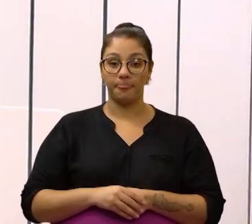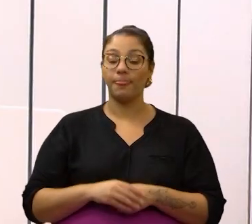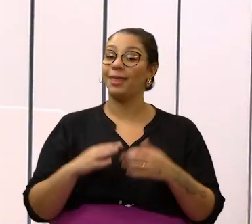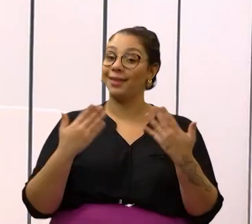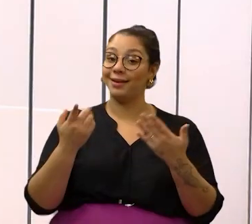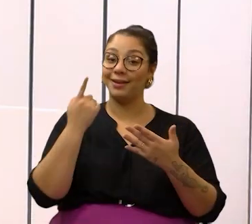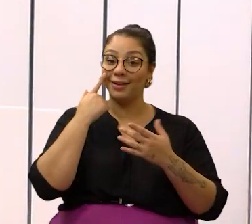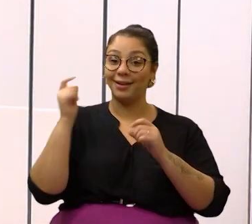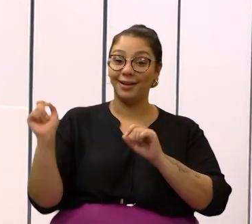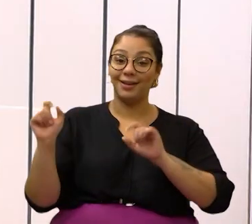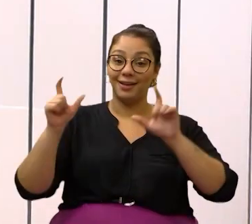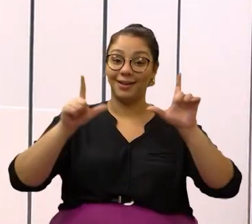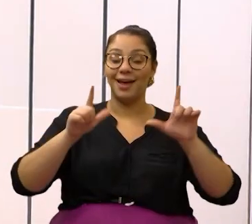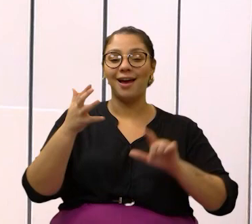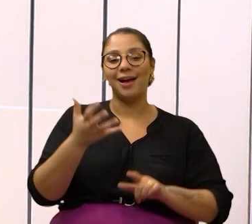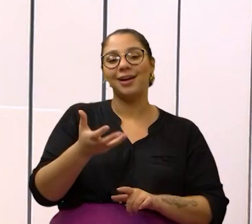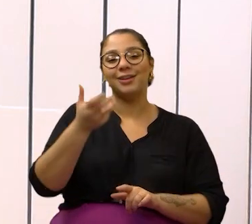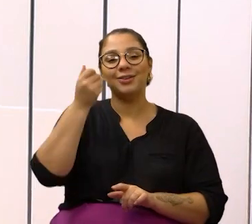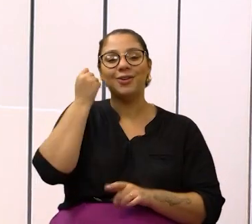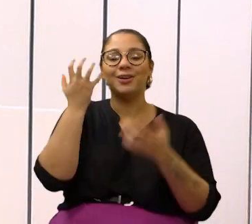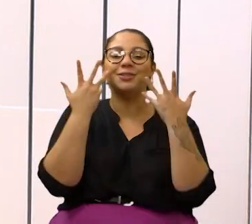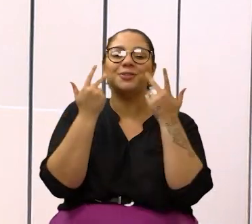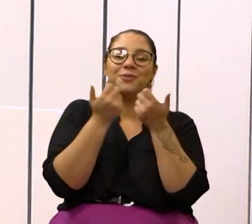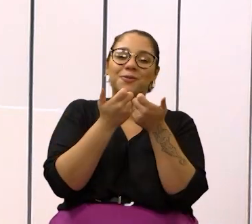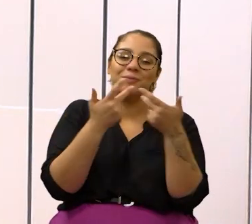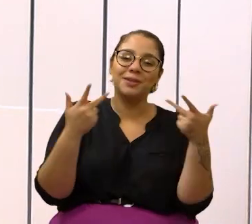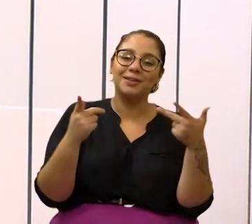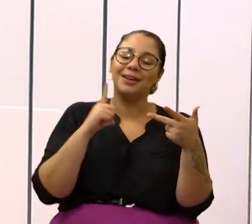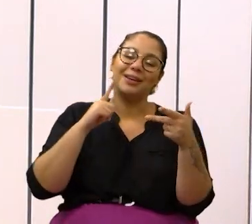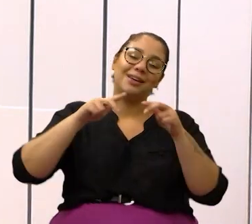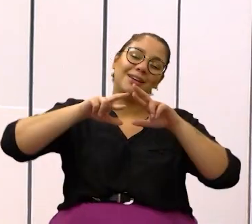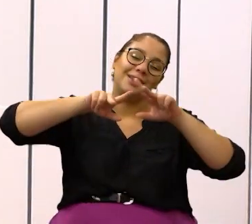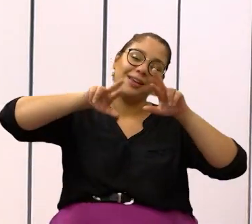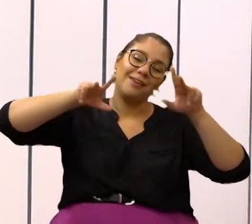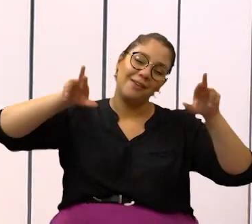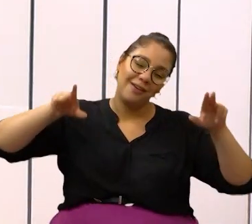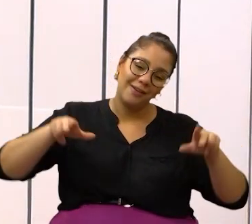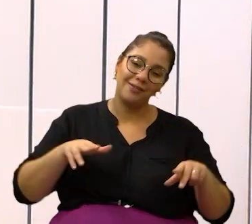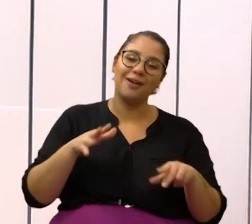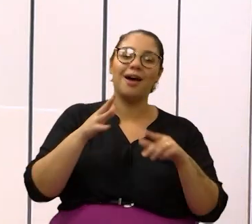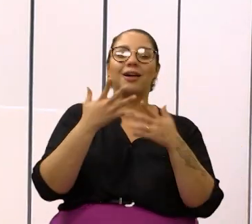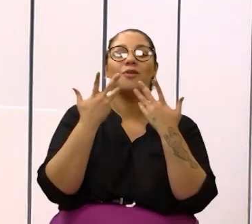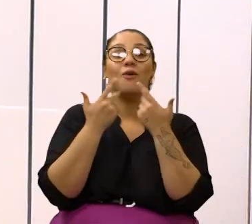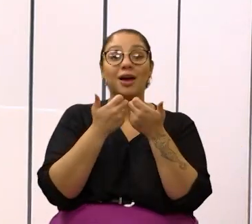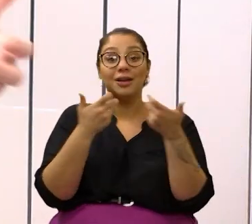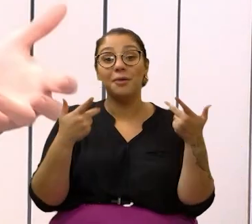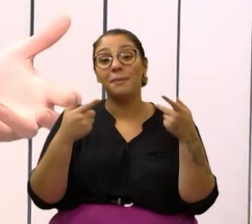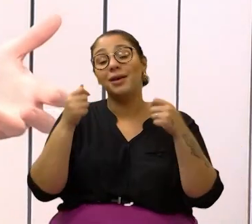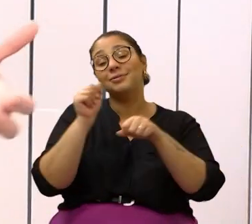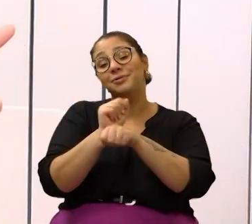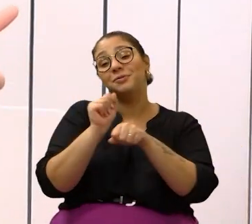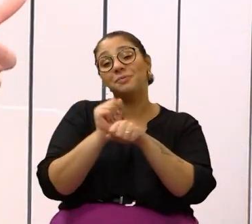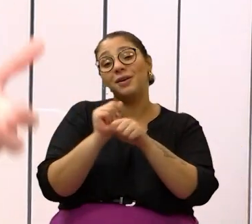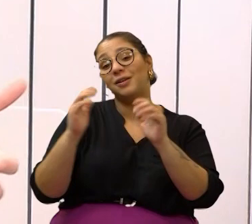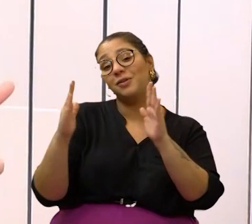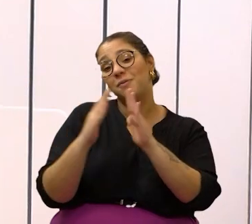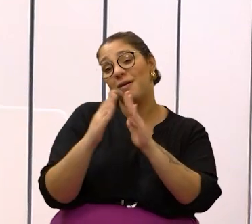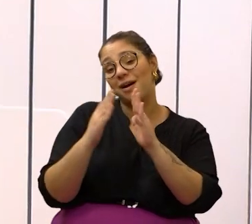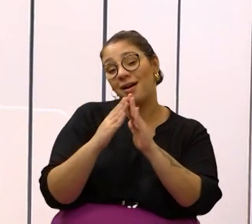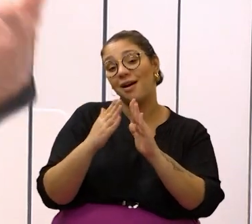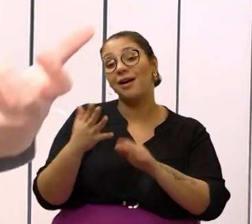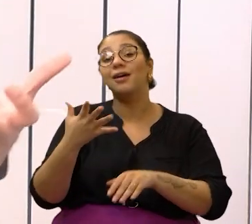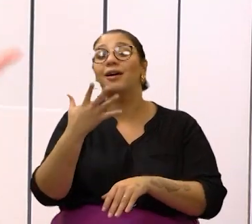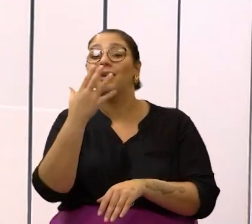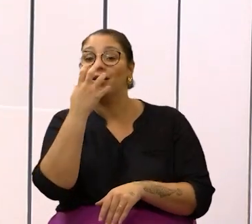E olha só, o quadro Adote um Bichinho, dessa semana, traz vários animais que estão à espera de um